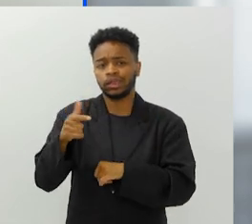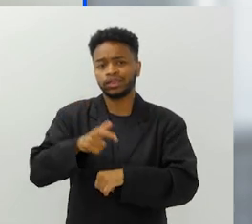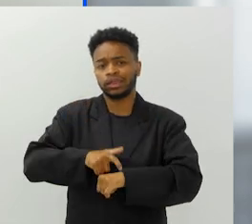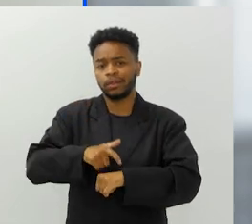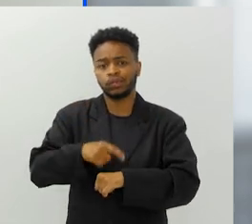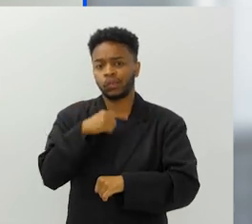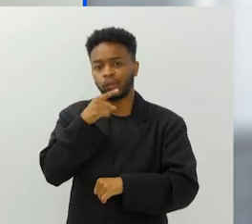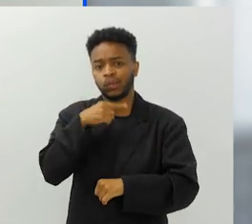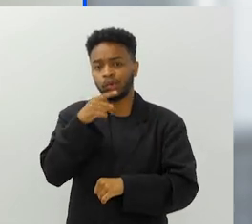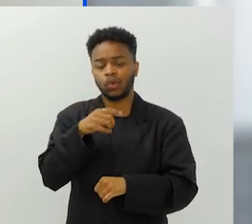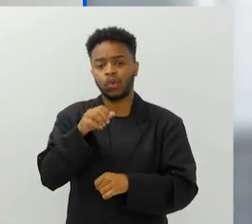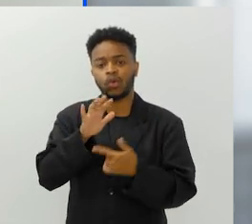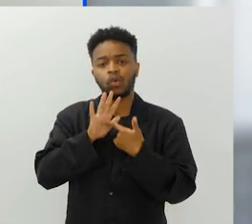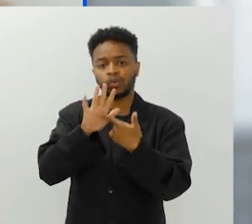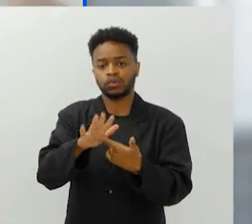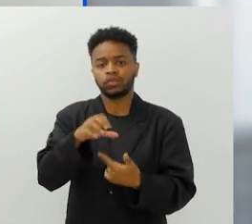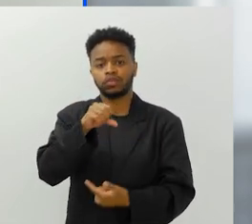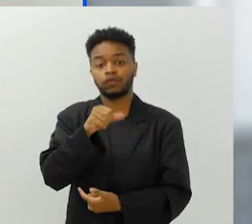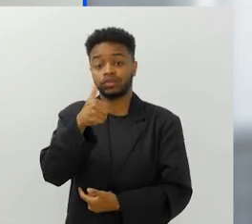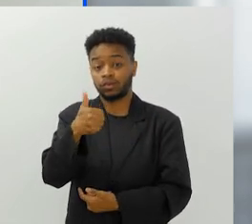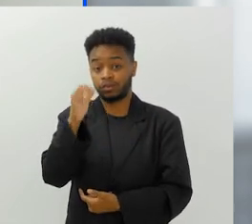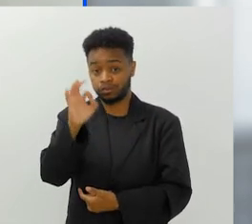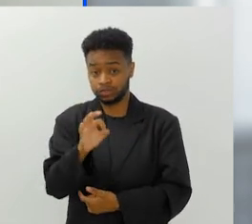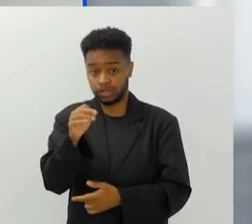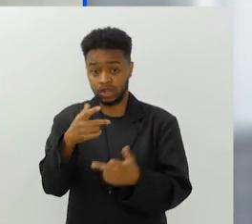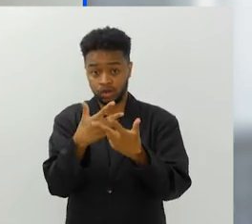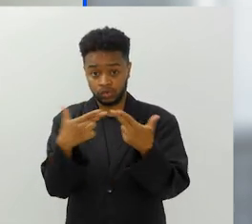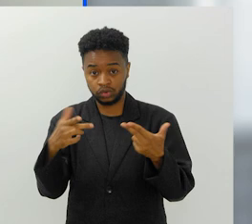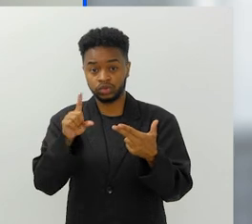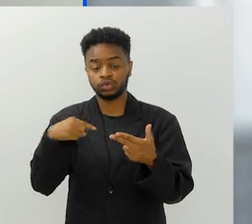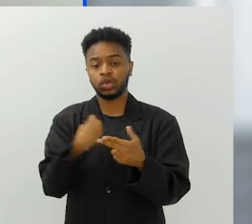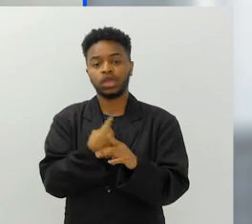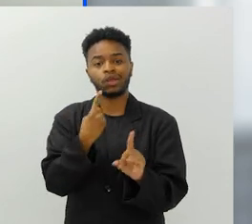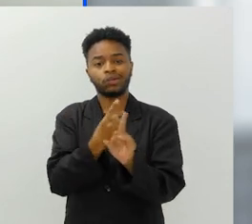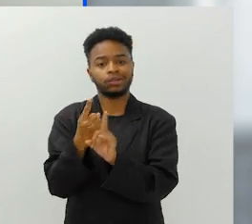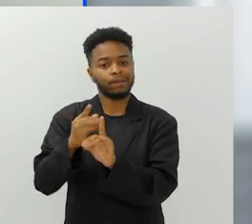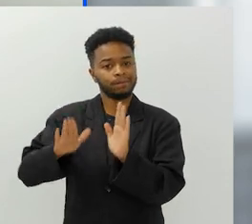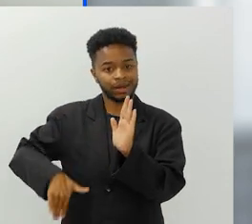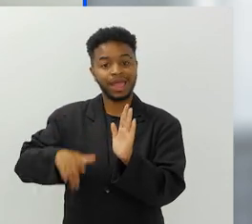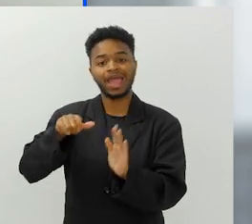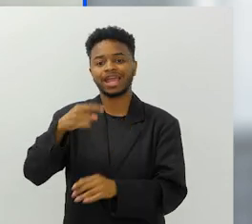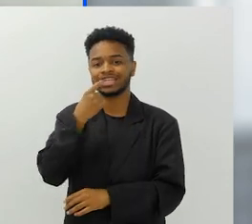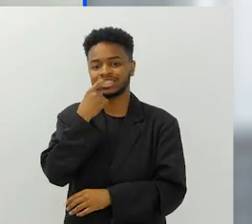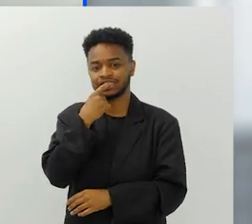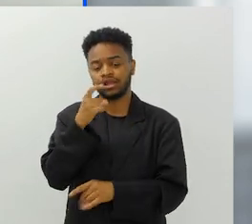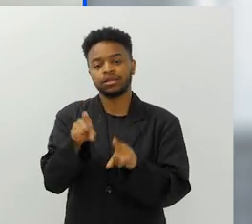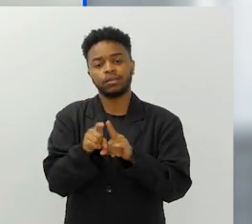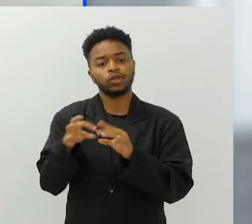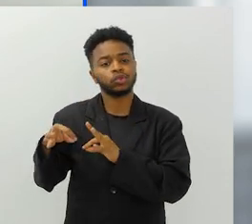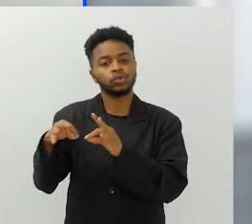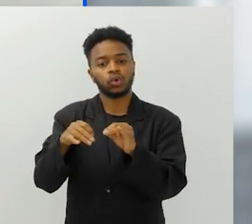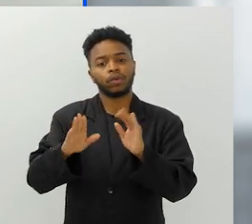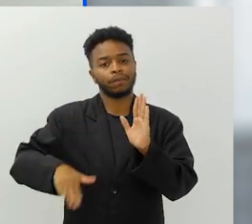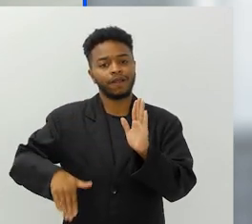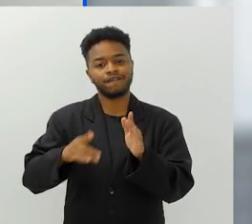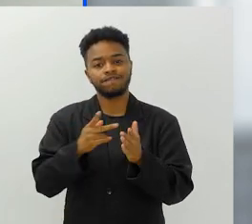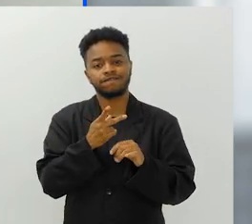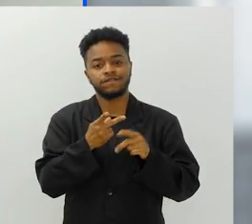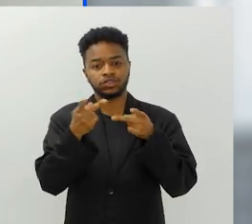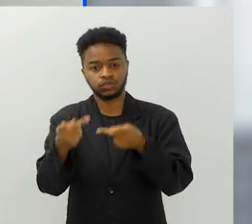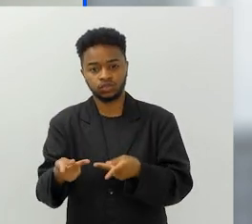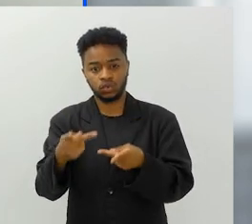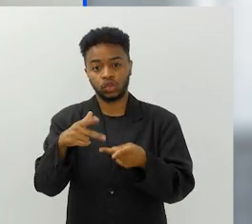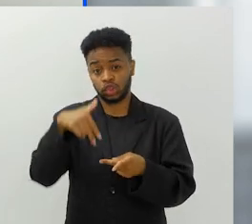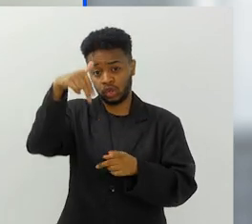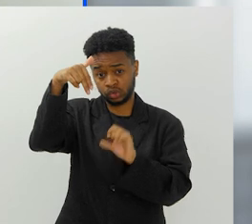nem chegou a ter tempo de contar aqui, que 91% de tudo que a gente encontrou nas praias é plástico, que todas as praias que a gente visitou,